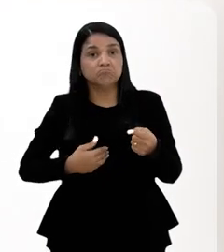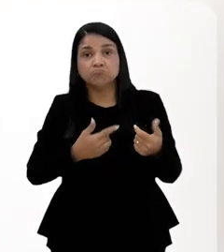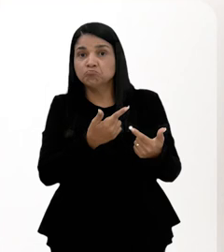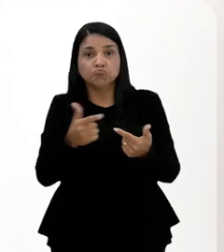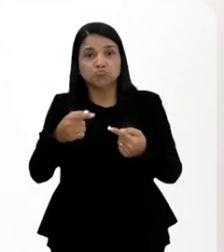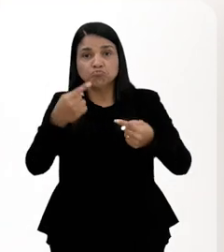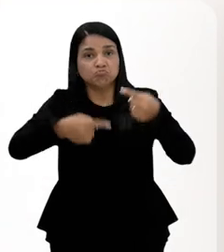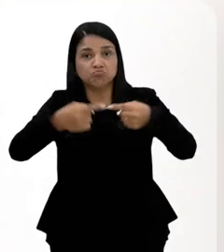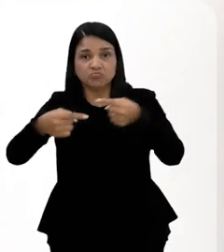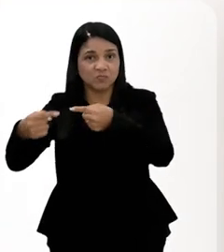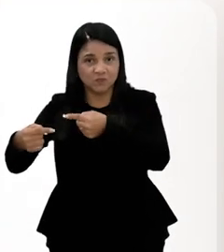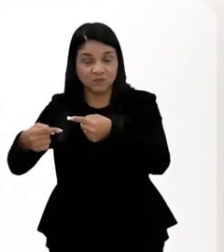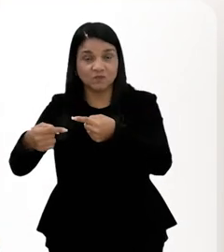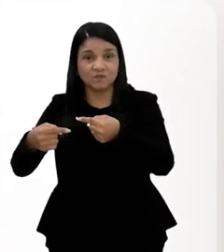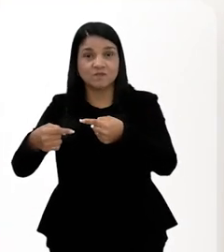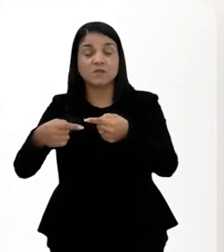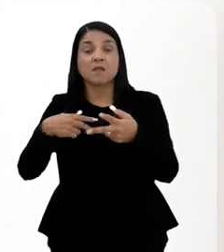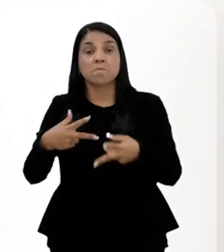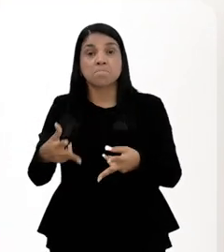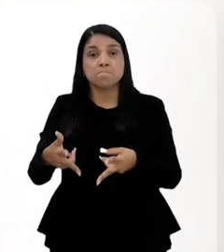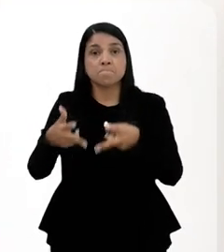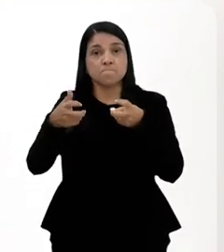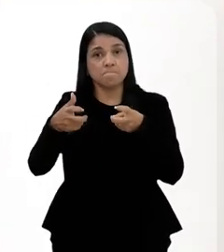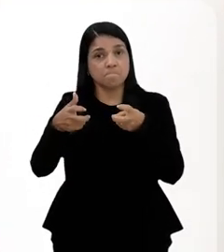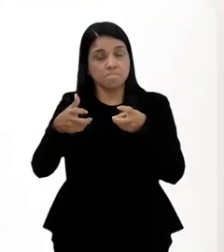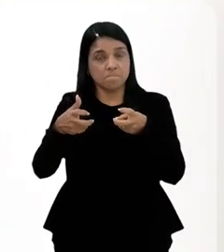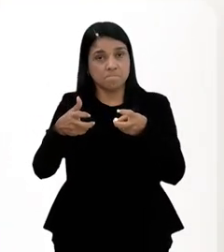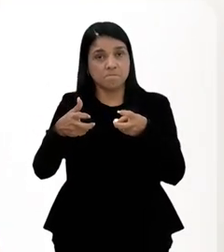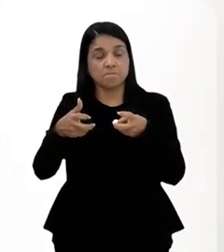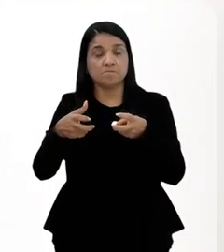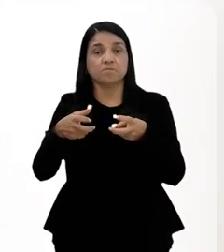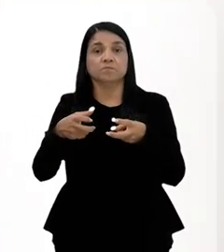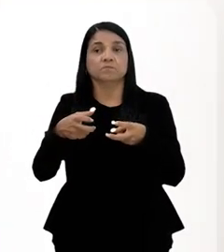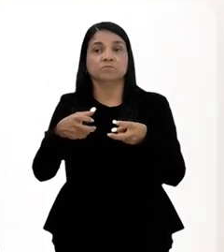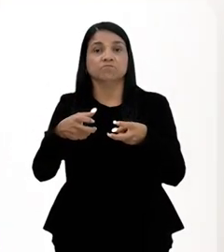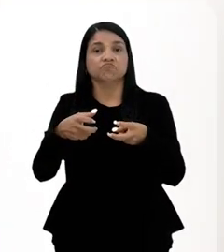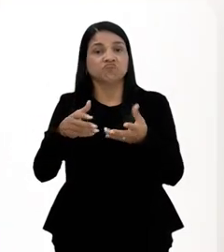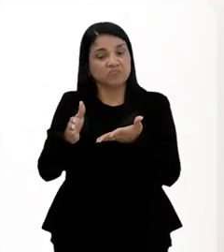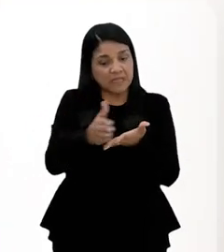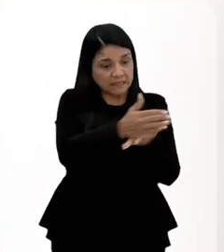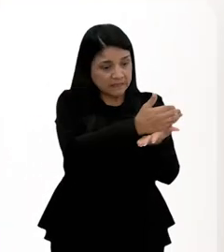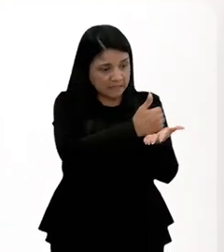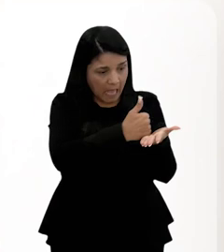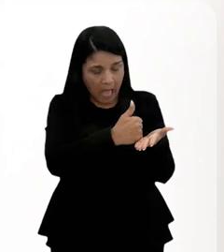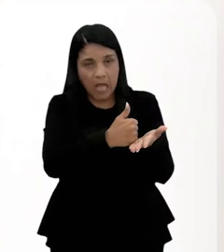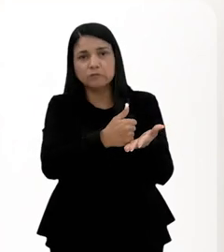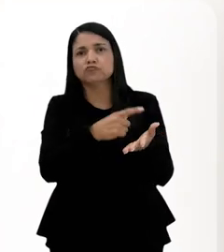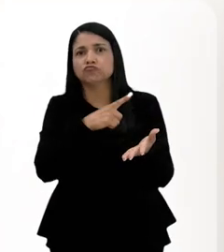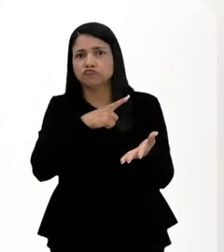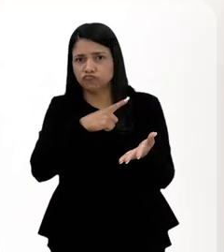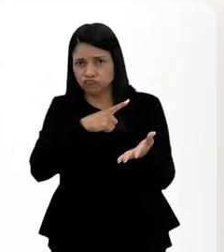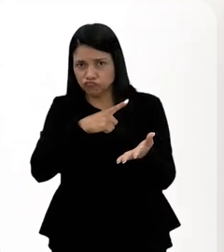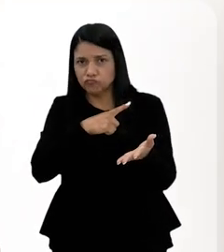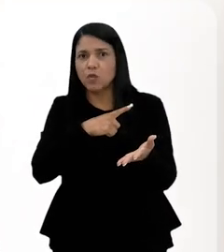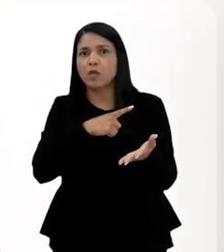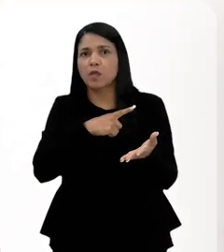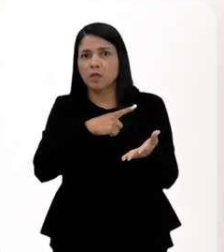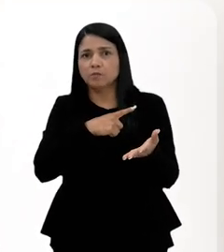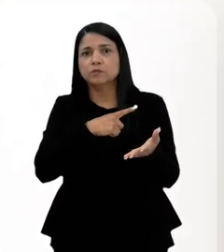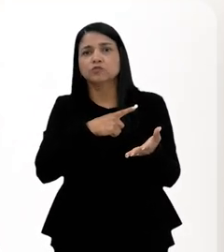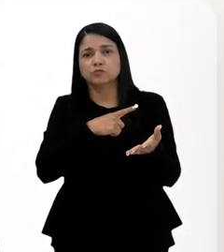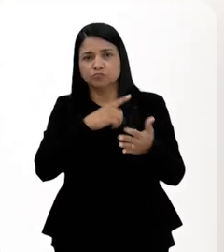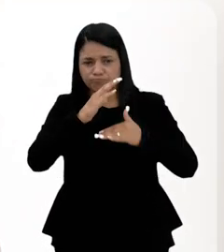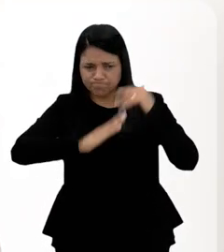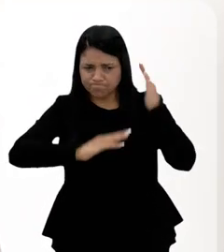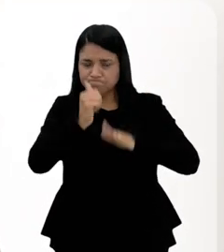nessa discussão. E nós percebemos também, e temos dados suficientes, trazidos